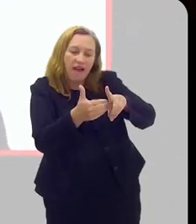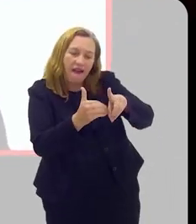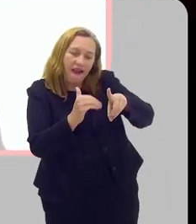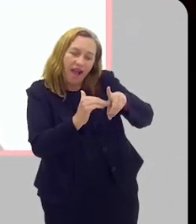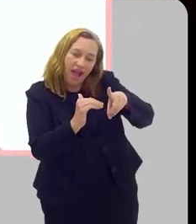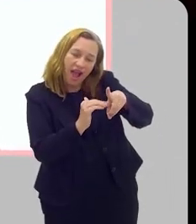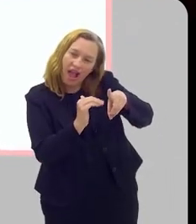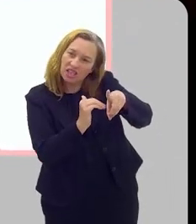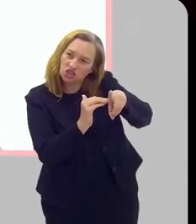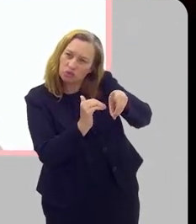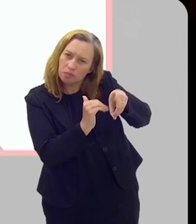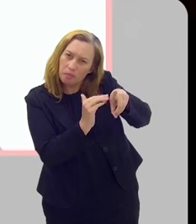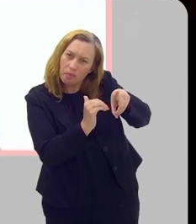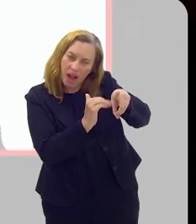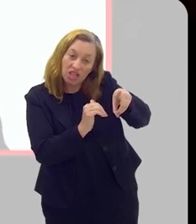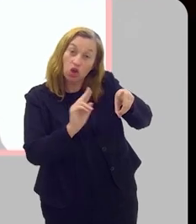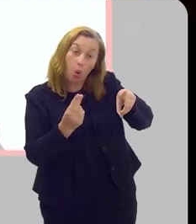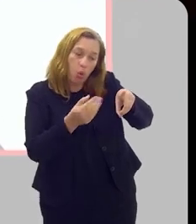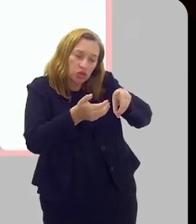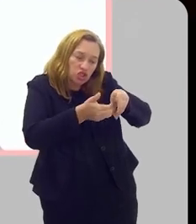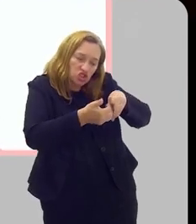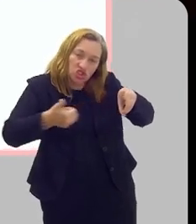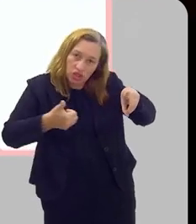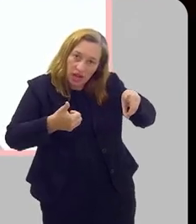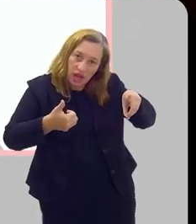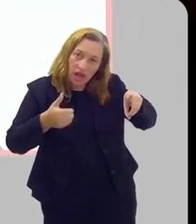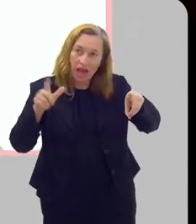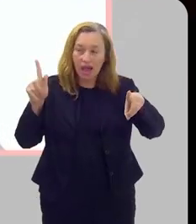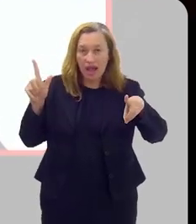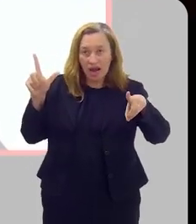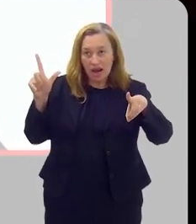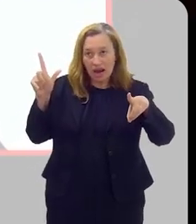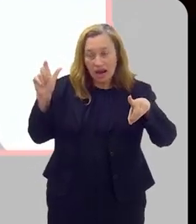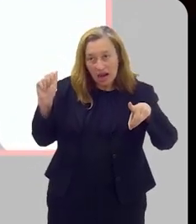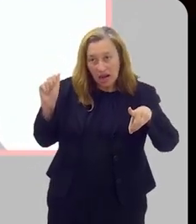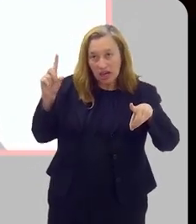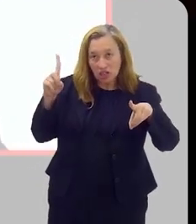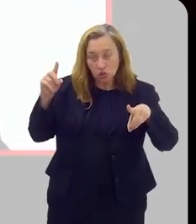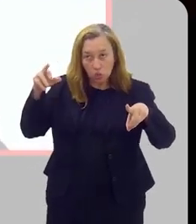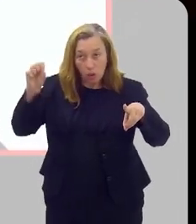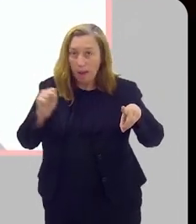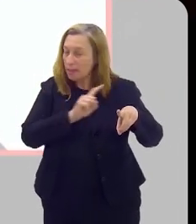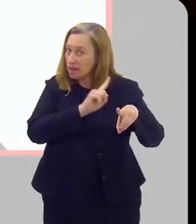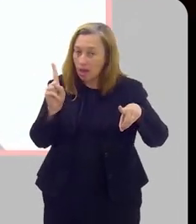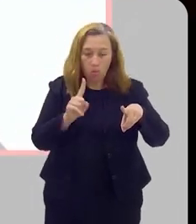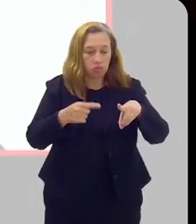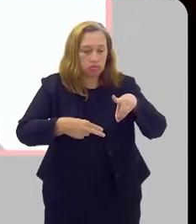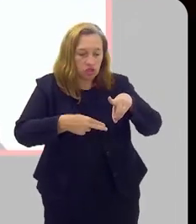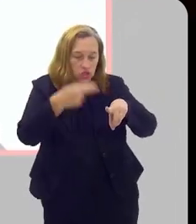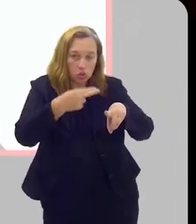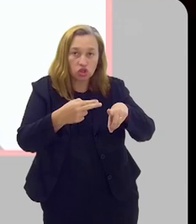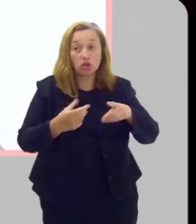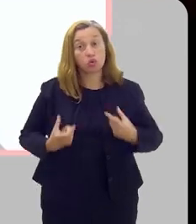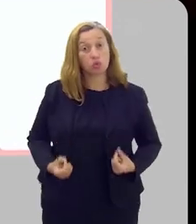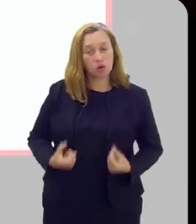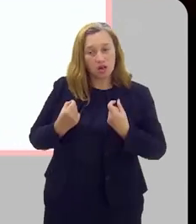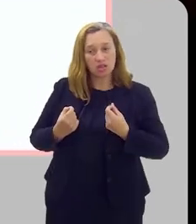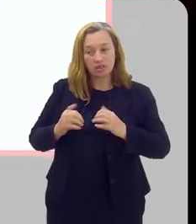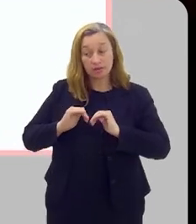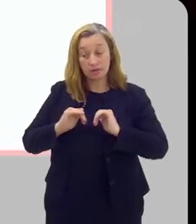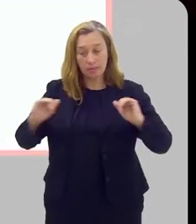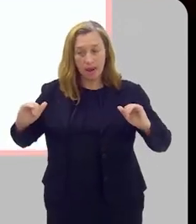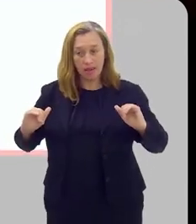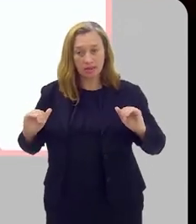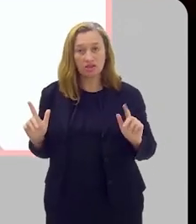raspagem da próstata ou tirar uma parte dela por outras vias, mas não é a cirurgia do câncer, tá? É muito importante fazer essa